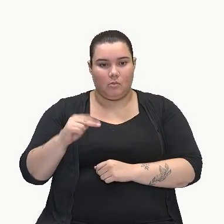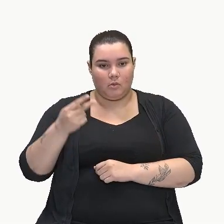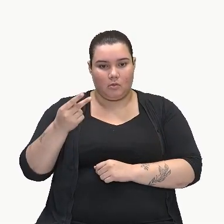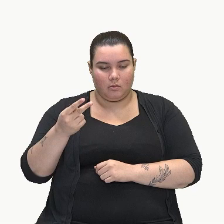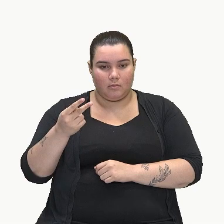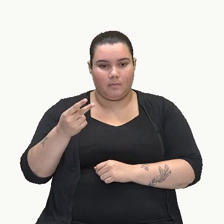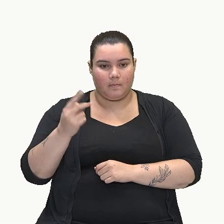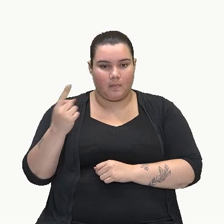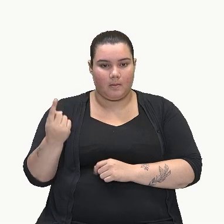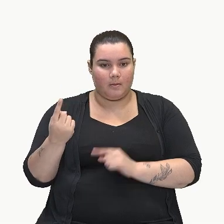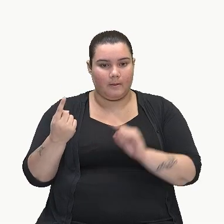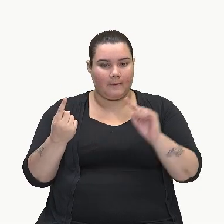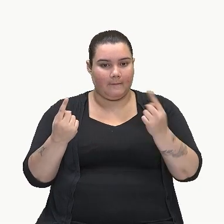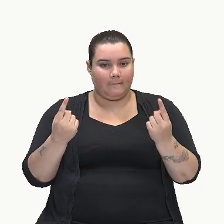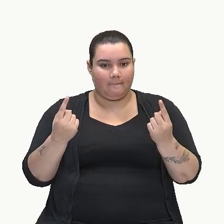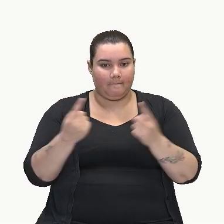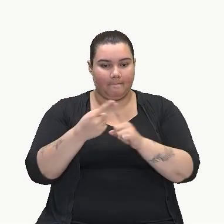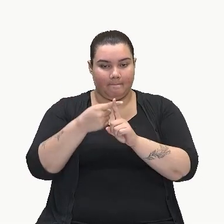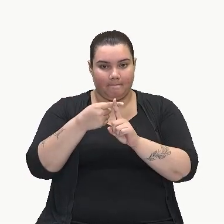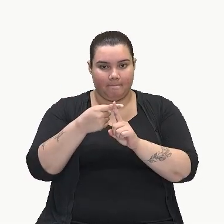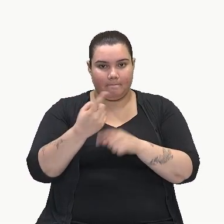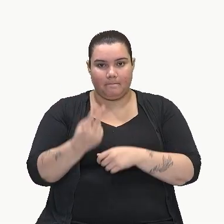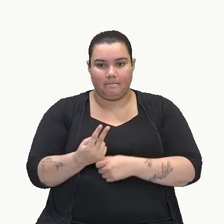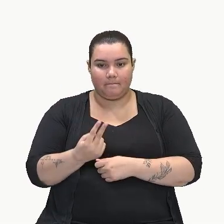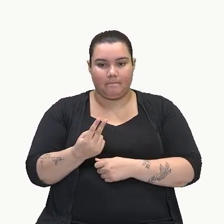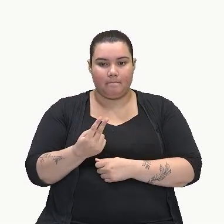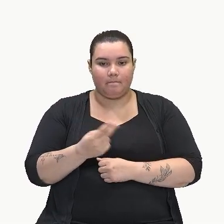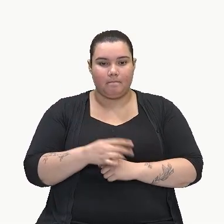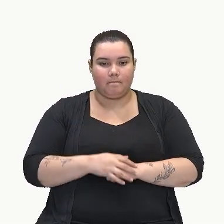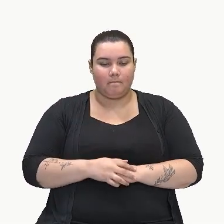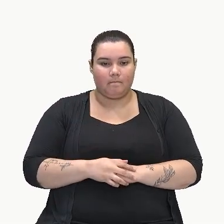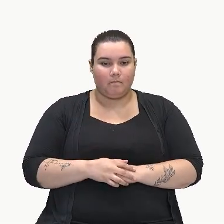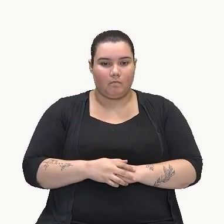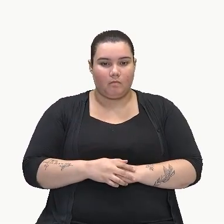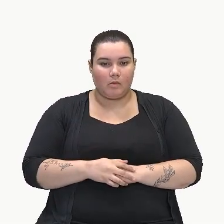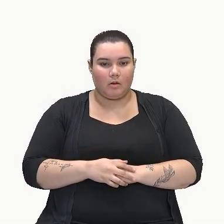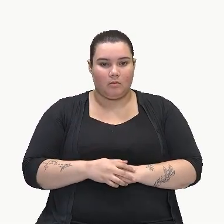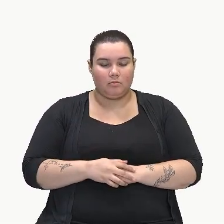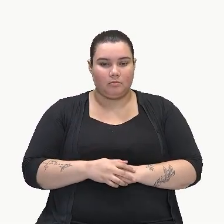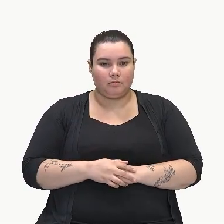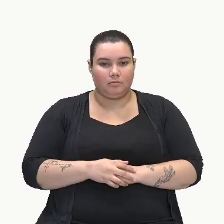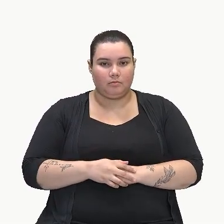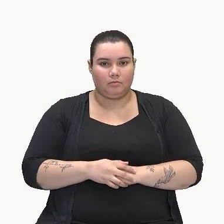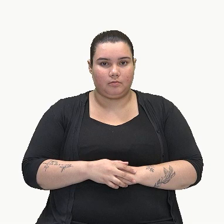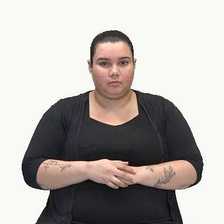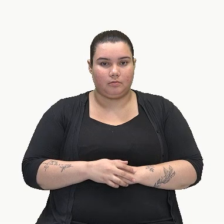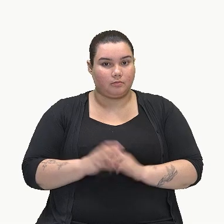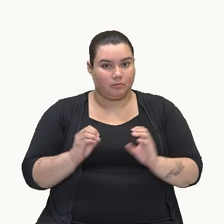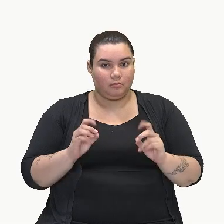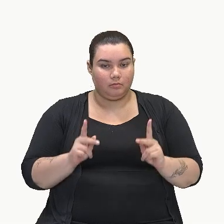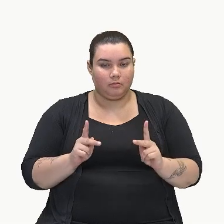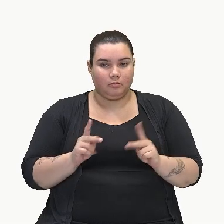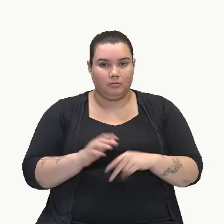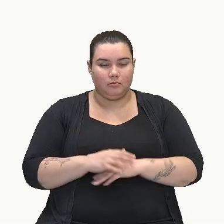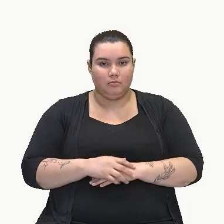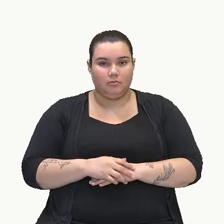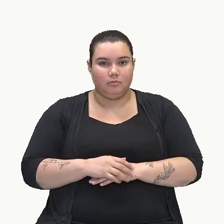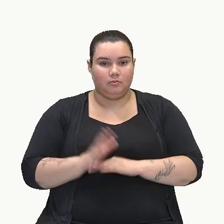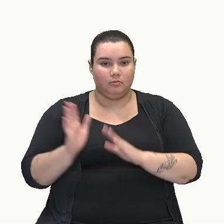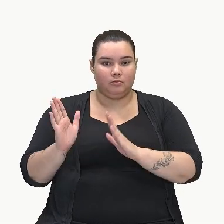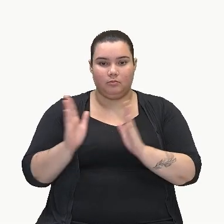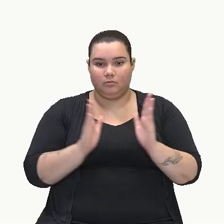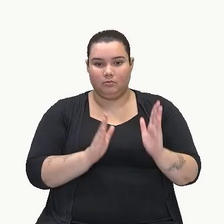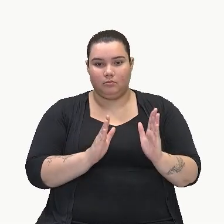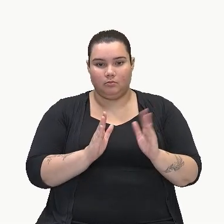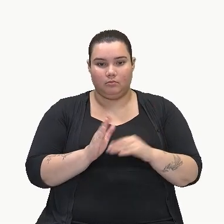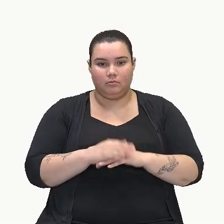expoentes. 1 mais 1, 2. Tudo bem? Agora aqui,